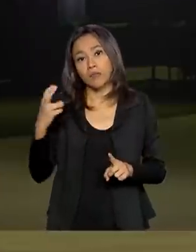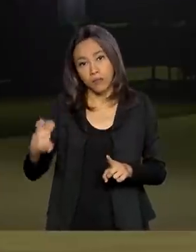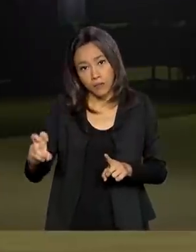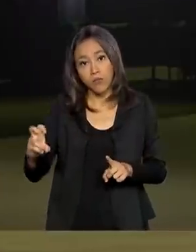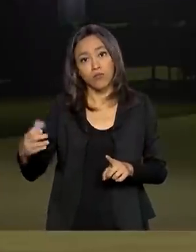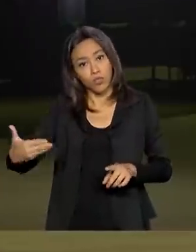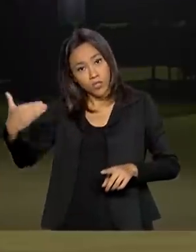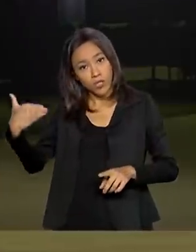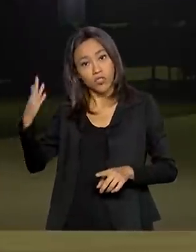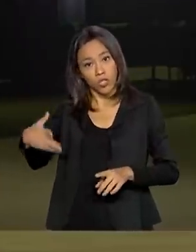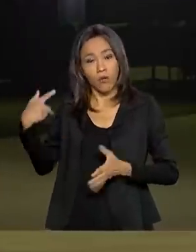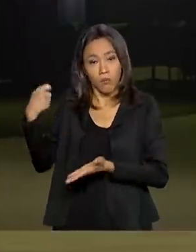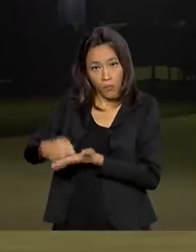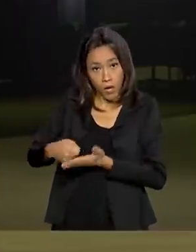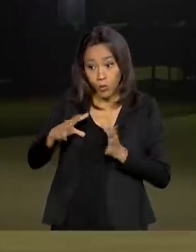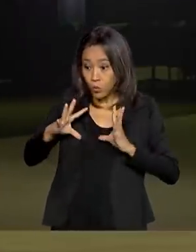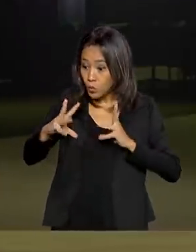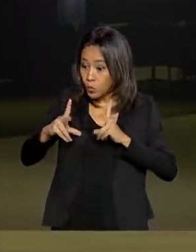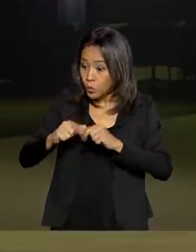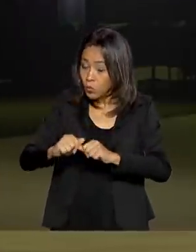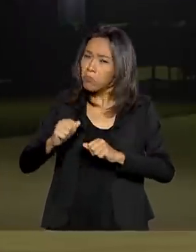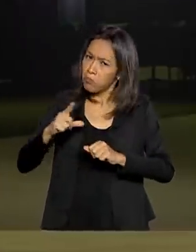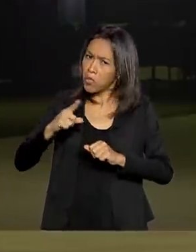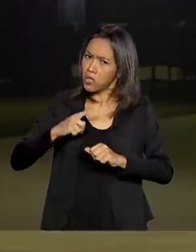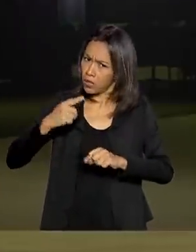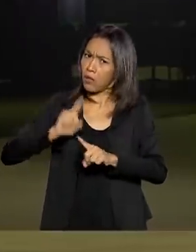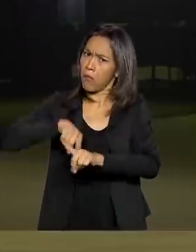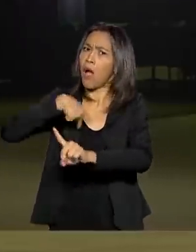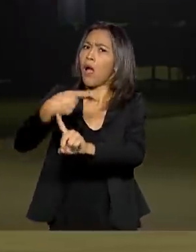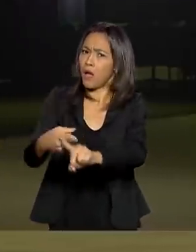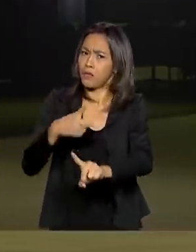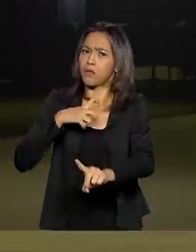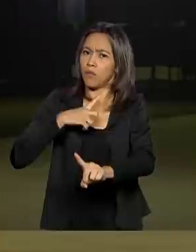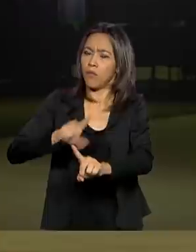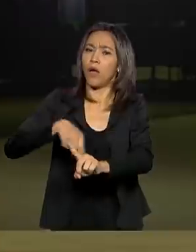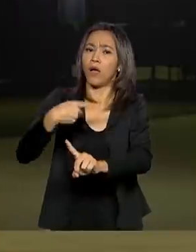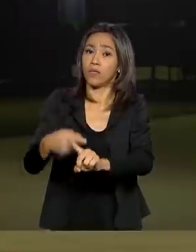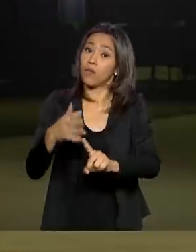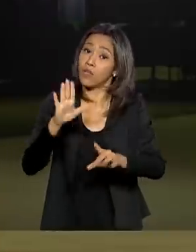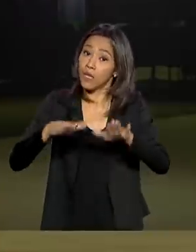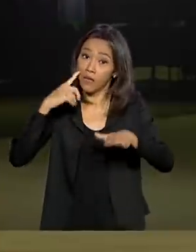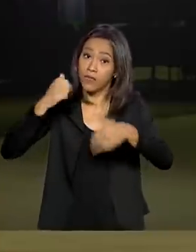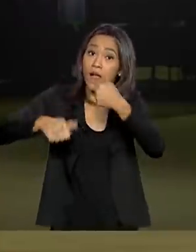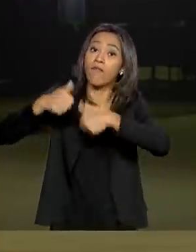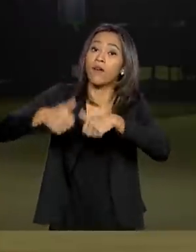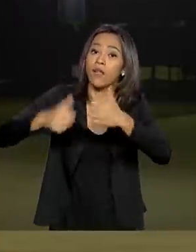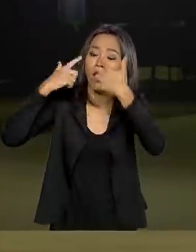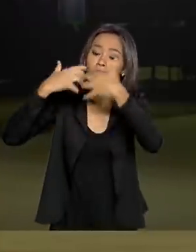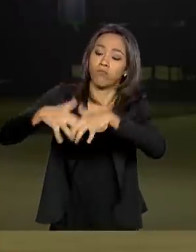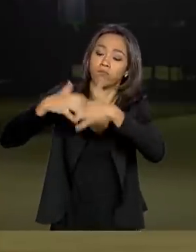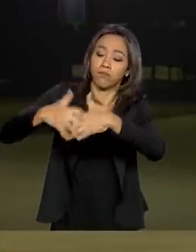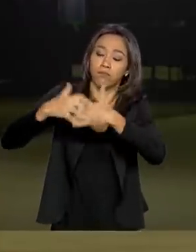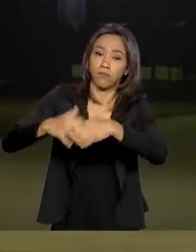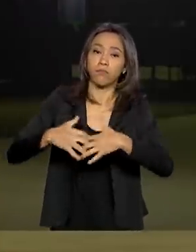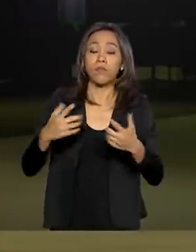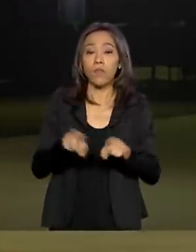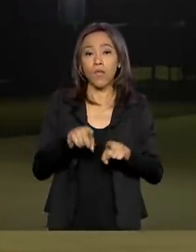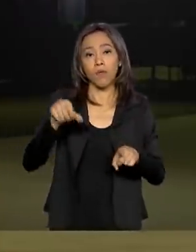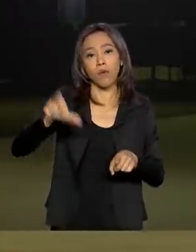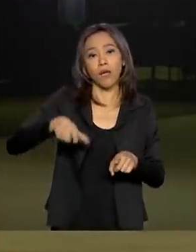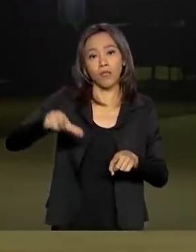Se forem todos elegíveis, pode ser até mais, a complementação a semana toda do Bolsa, que vai fechar,